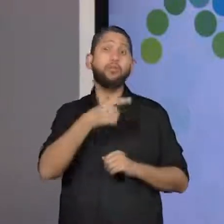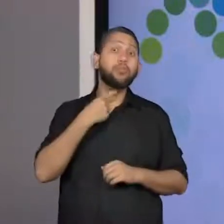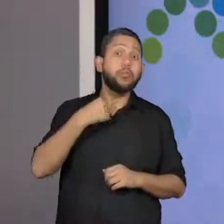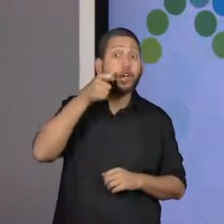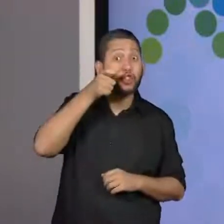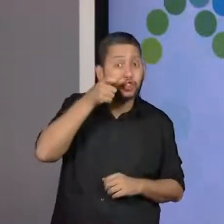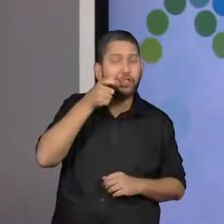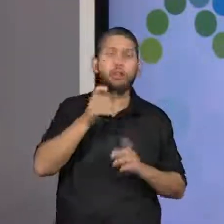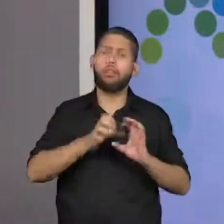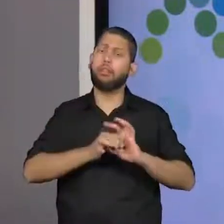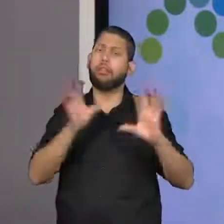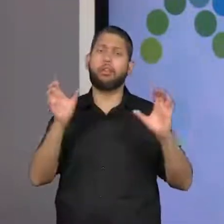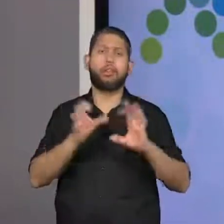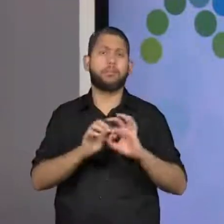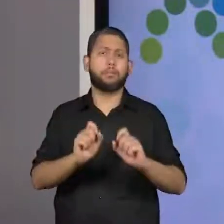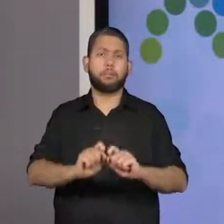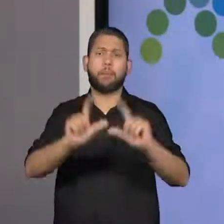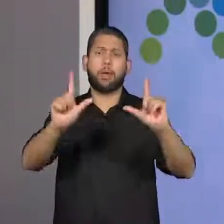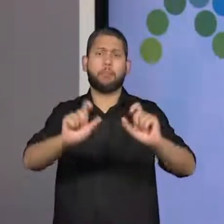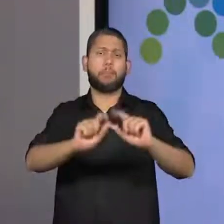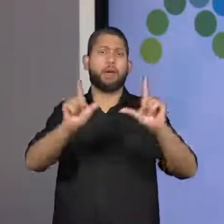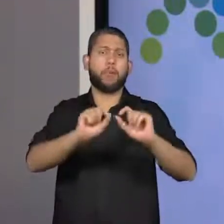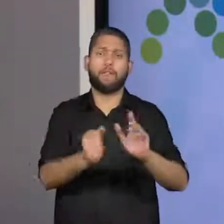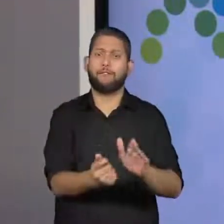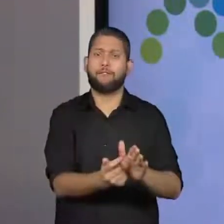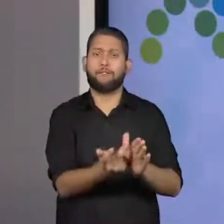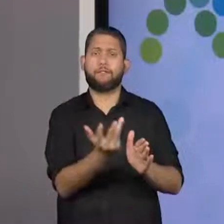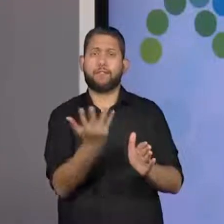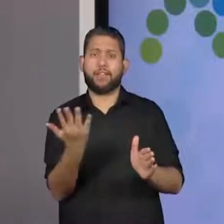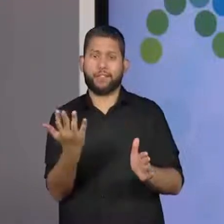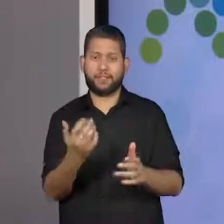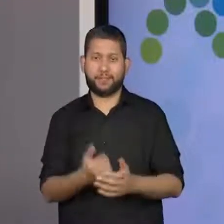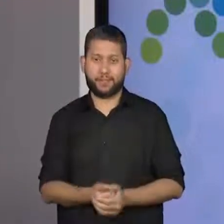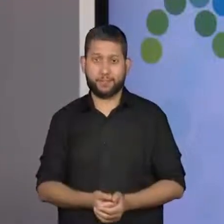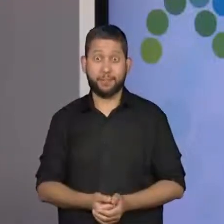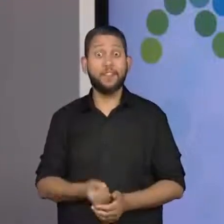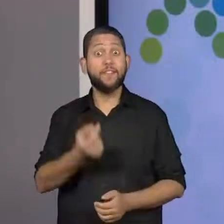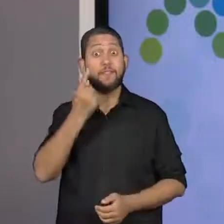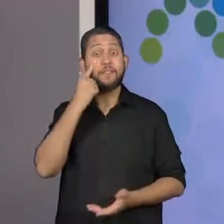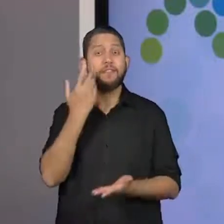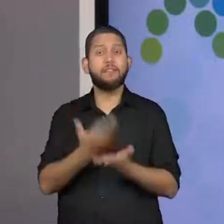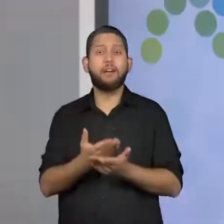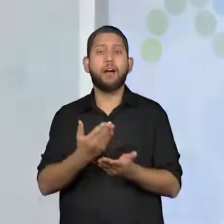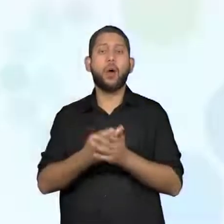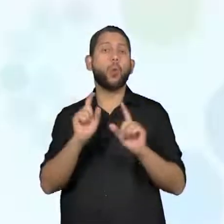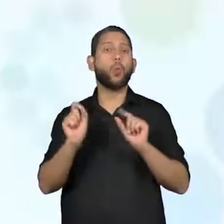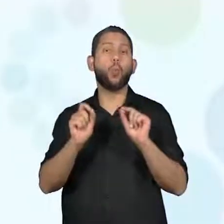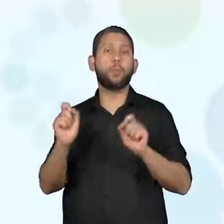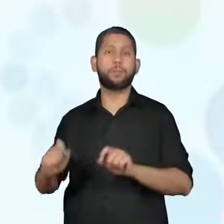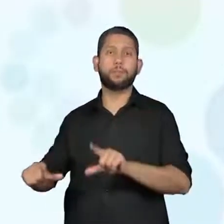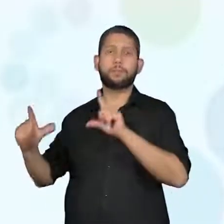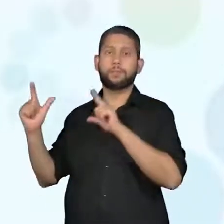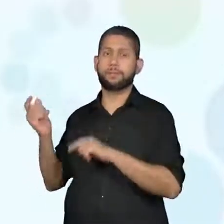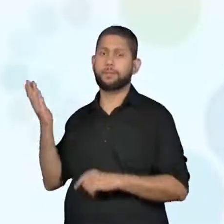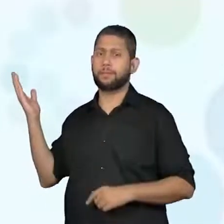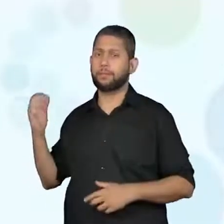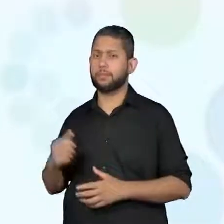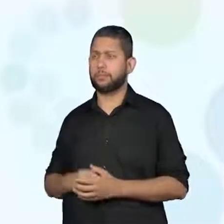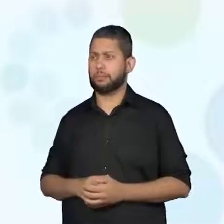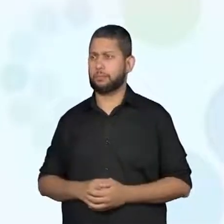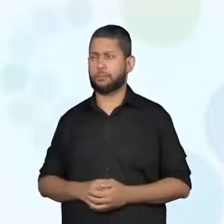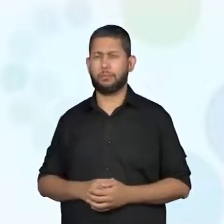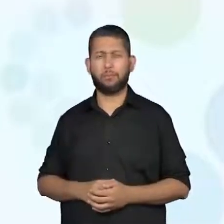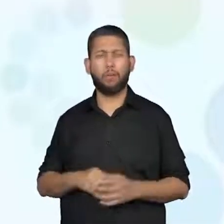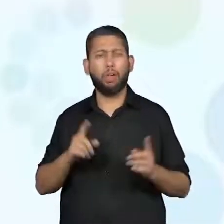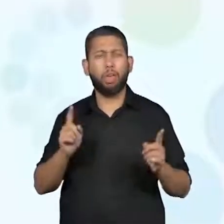estará disponível no repositório do Centro de Mídias. Vamos pedir ao oráculo para colocar na tela o título da nossa aula. Olha lá,